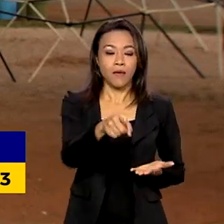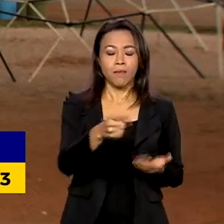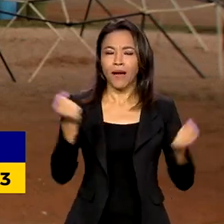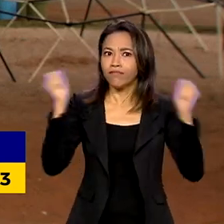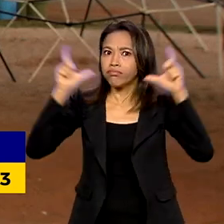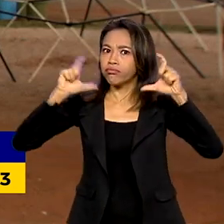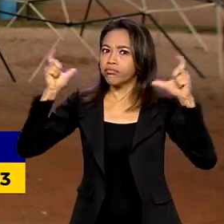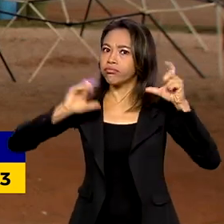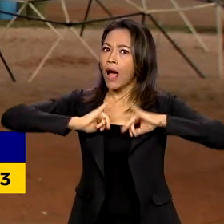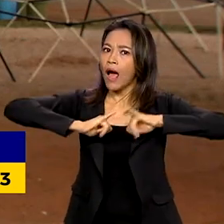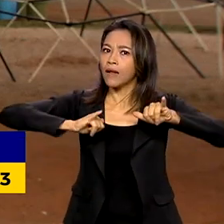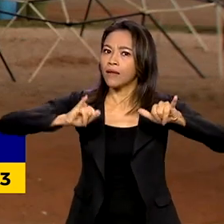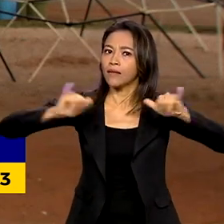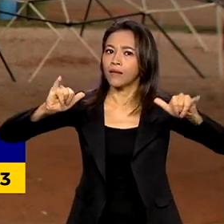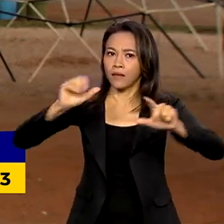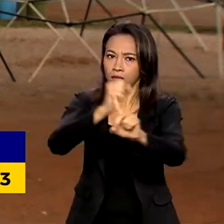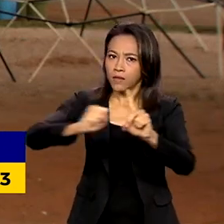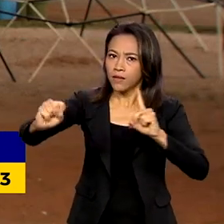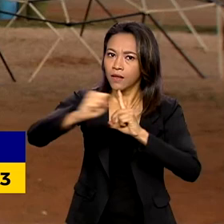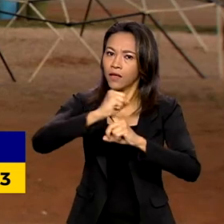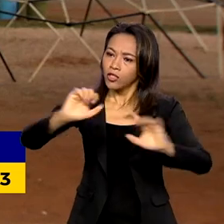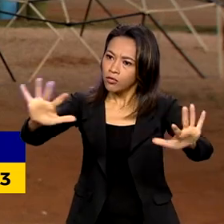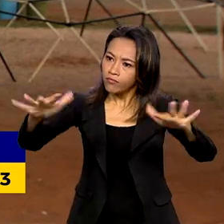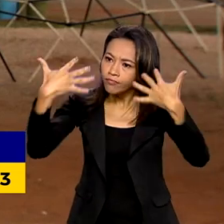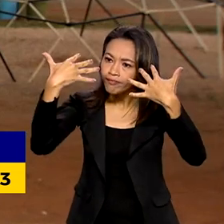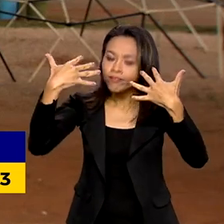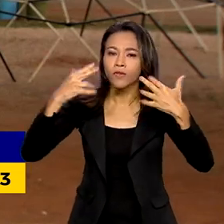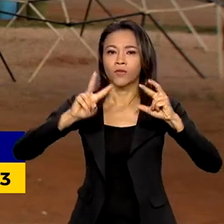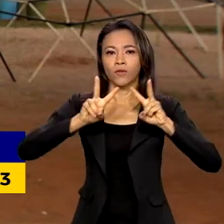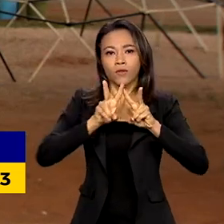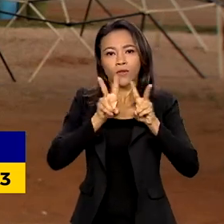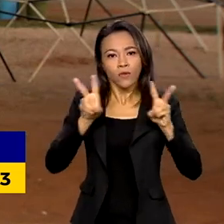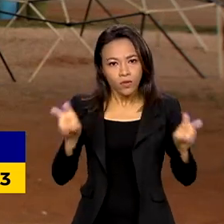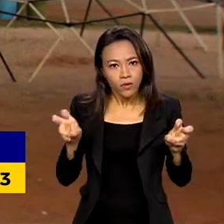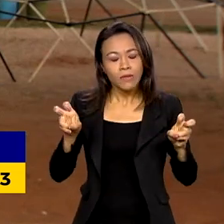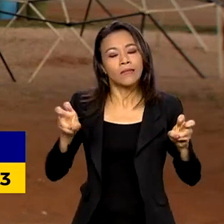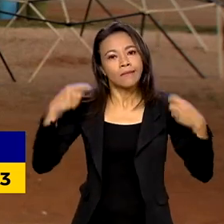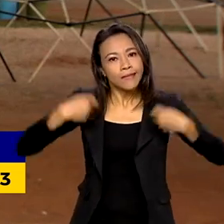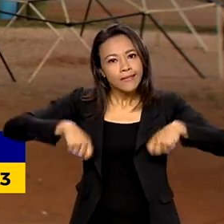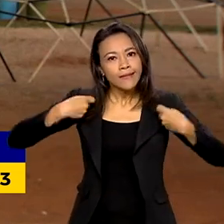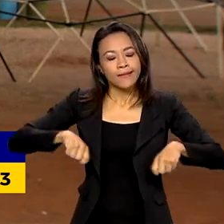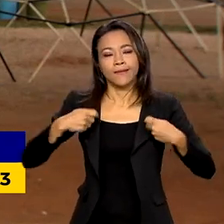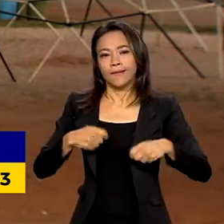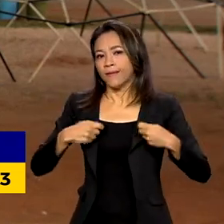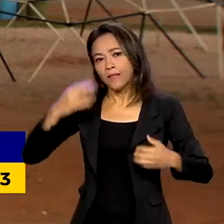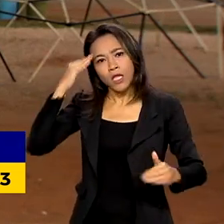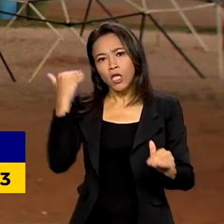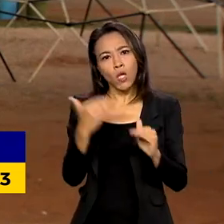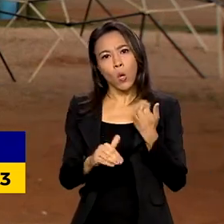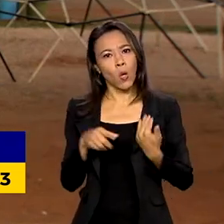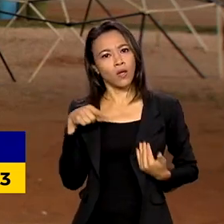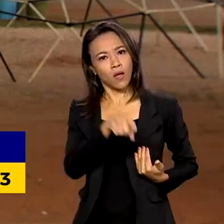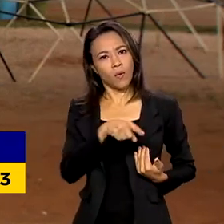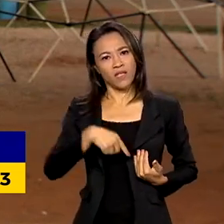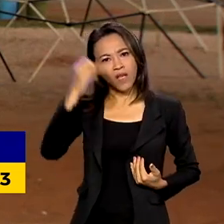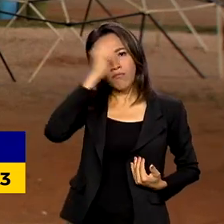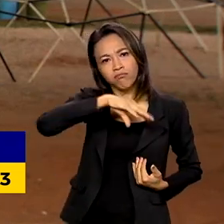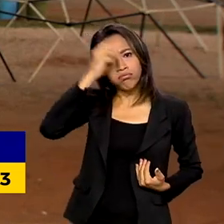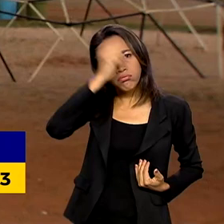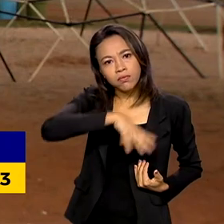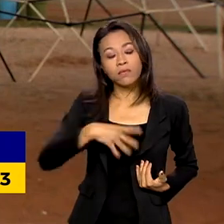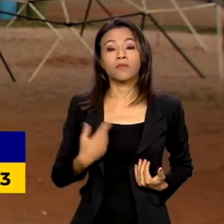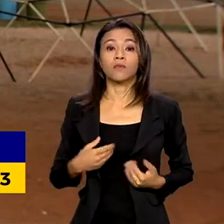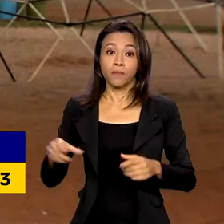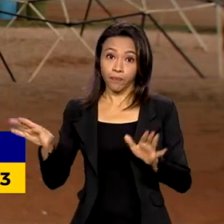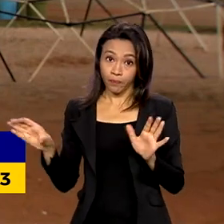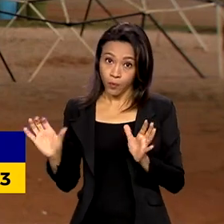esses abusos e chamar a atenção das pessoas sobre a necessidade de se combater esse tipo de exploração, a OIT,